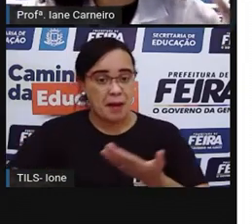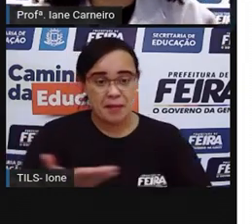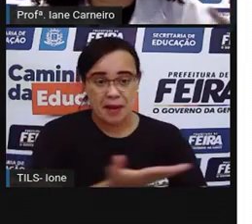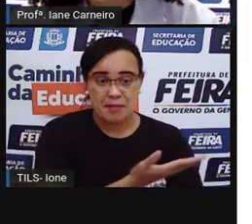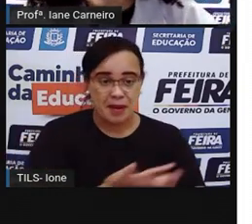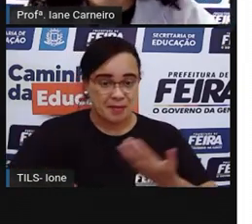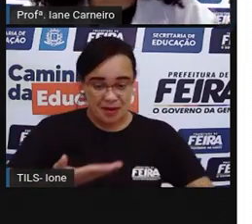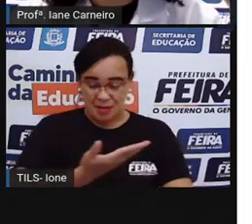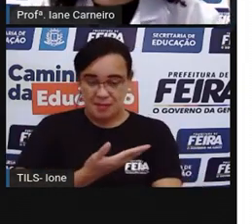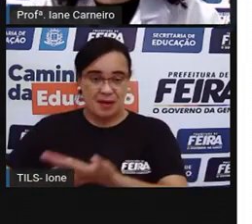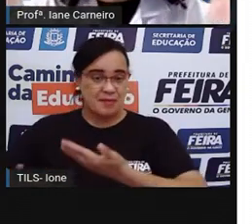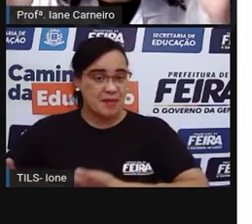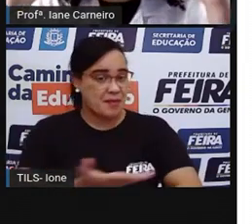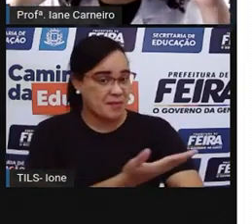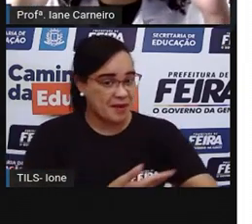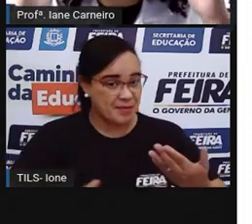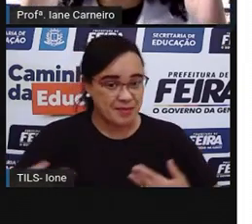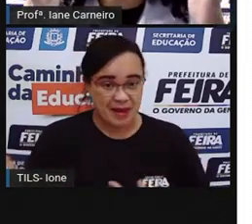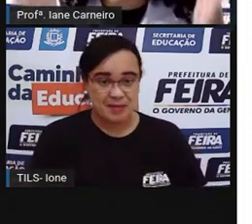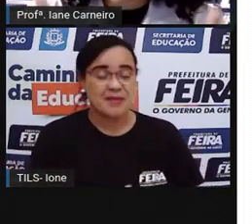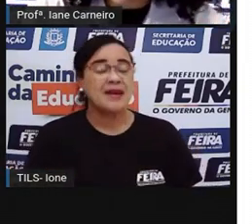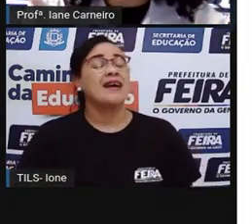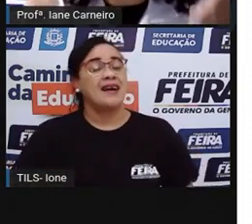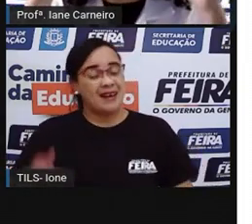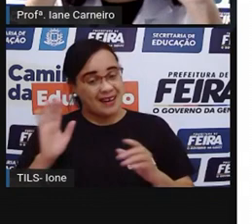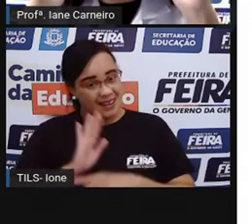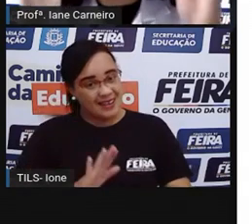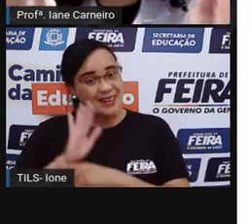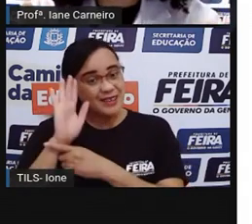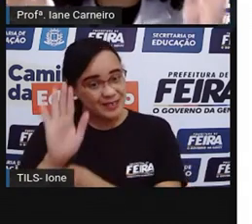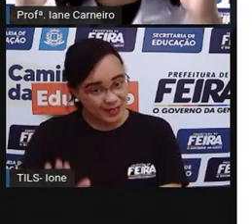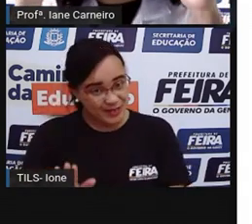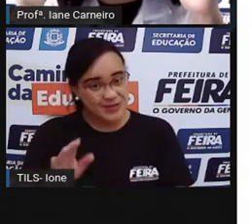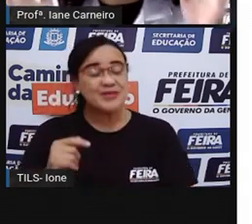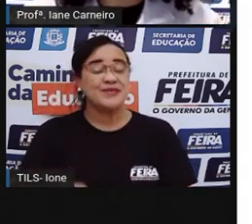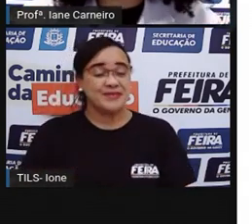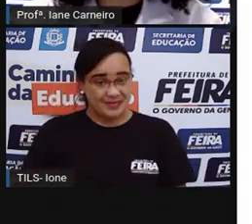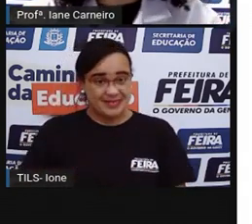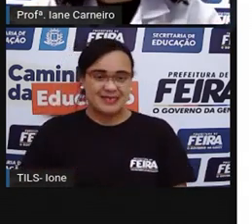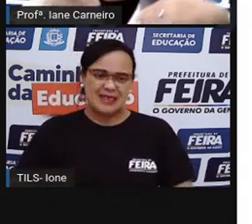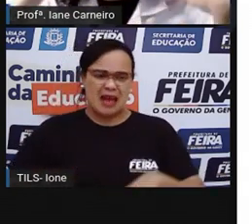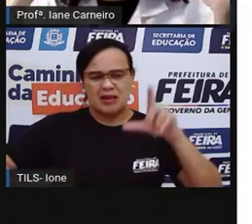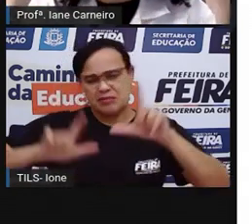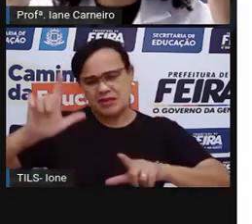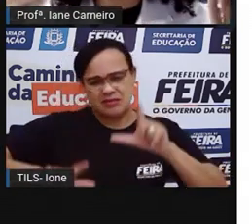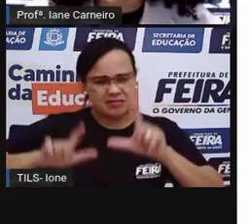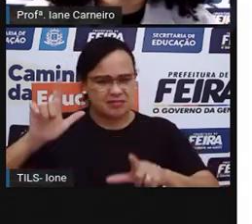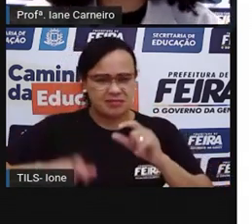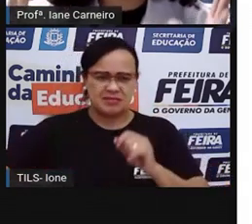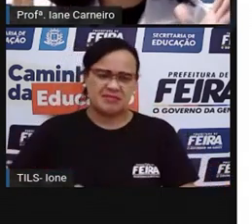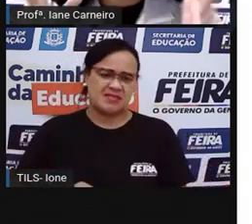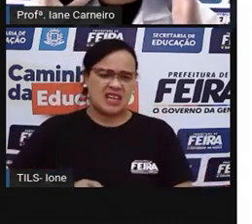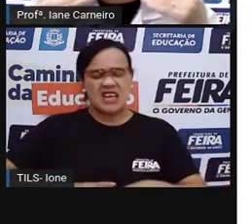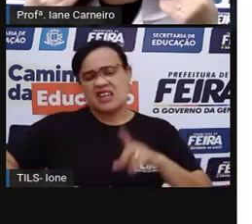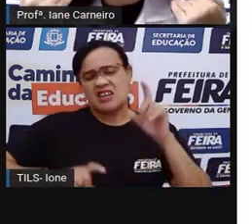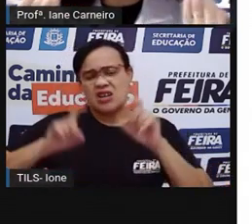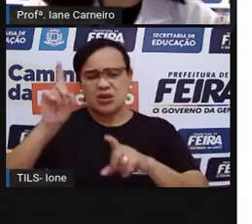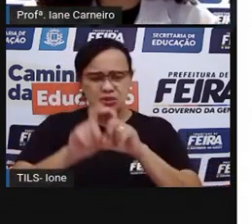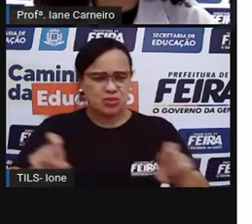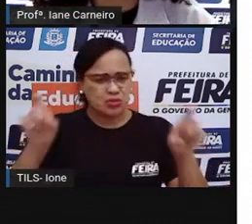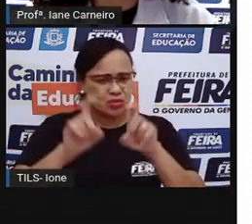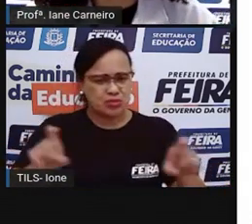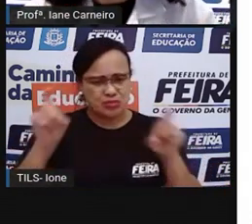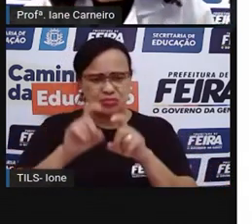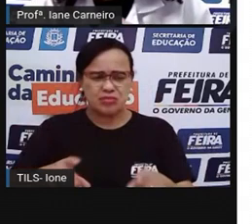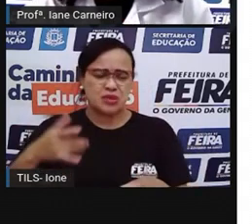né? Porque quando a gente está brincando de brincadeiras quadradas na tela, do computador, do celular, a gente fica às vezes